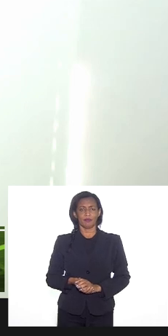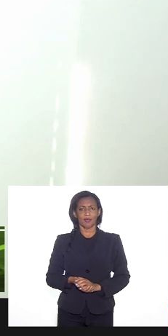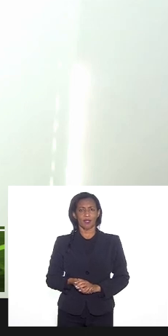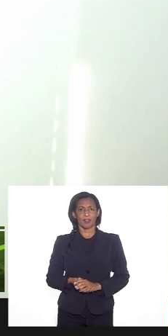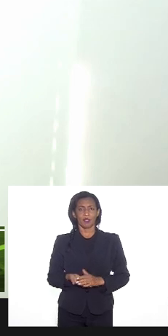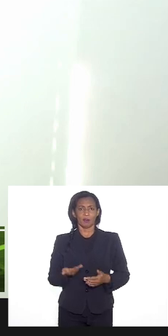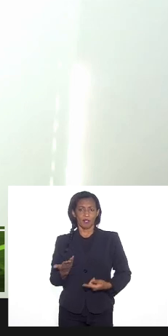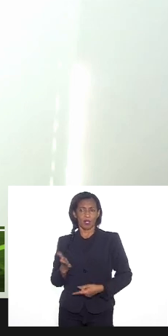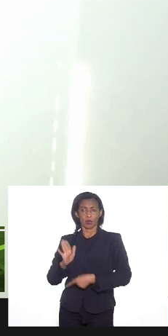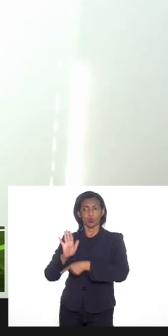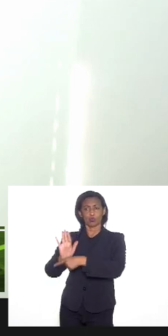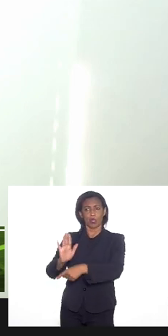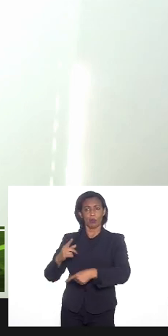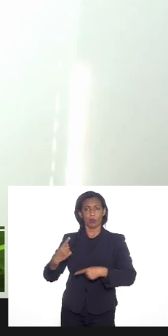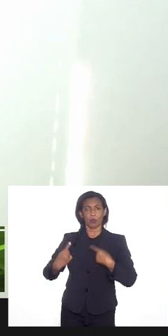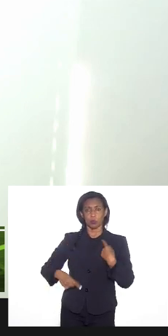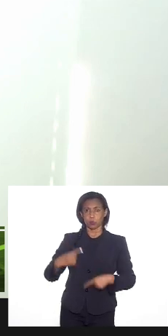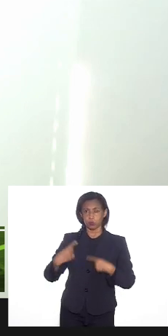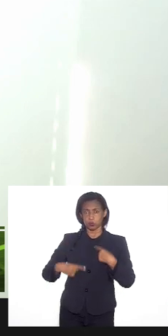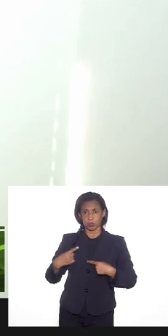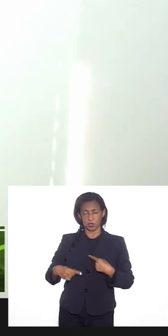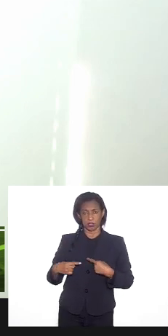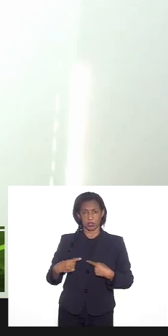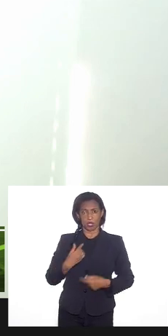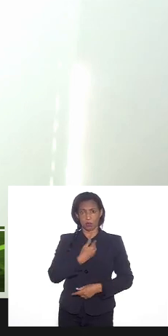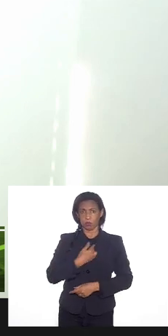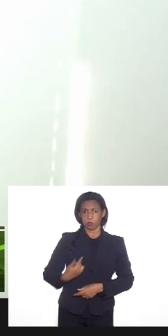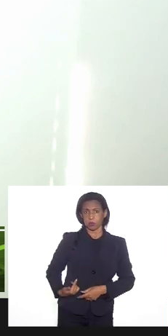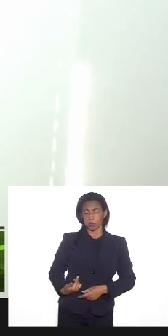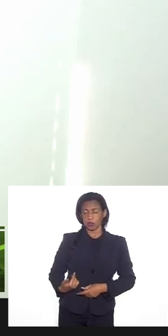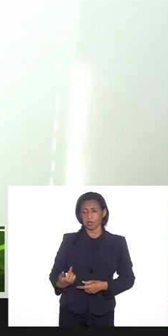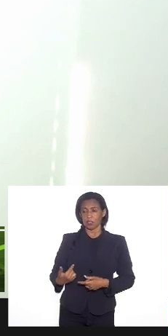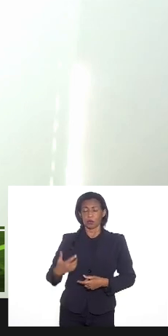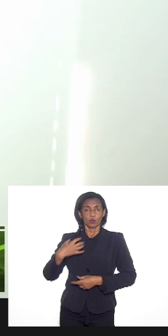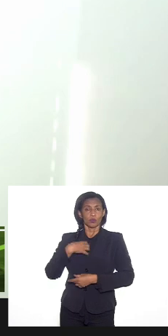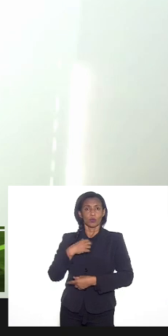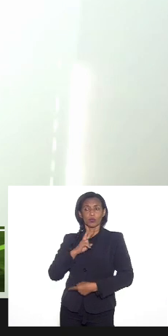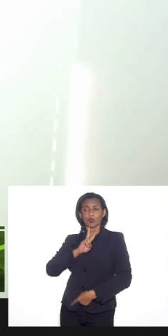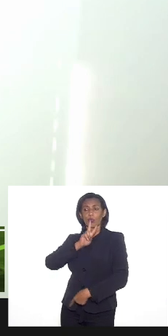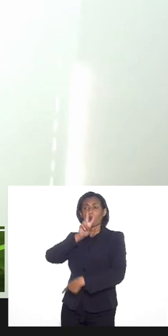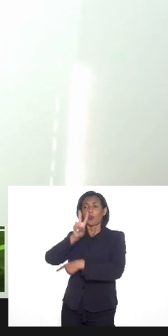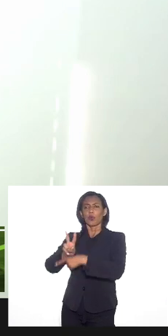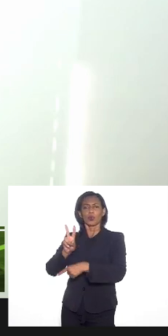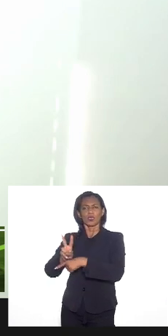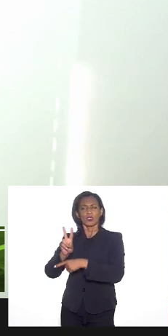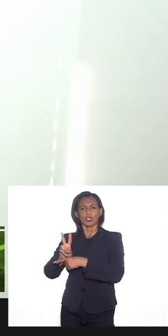construção de políticas públicas no sentido da proteção às testemunhas